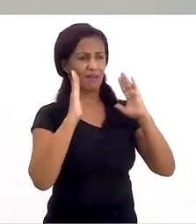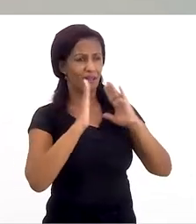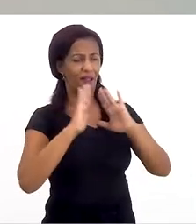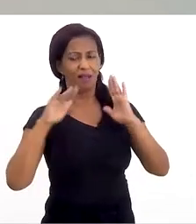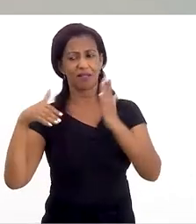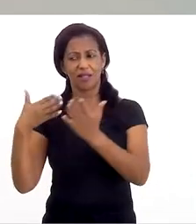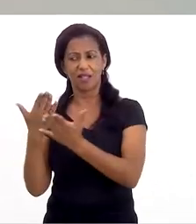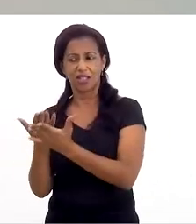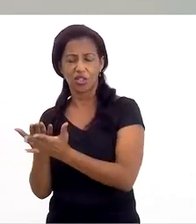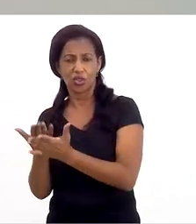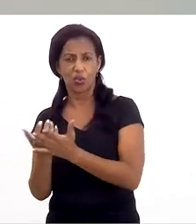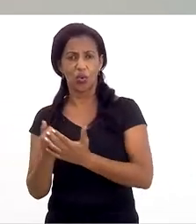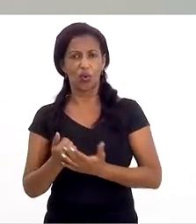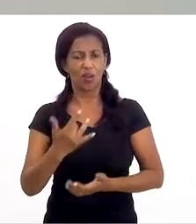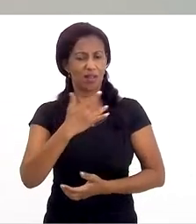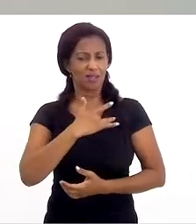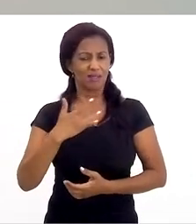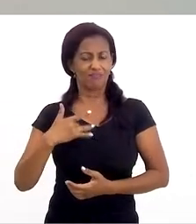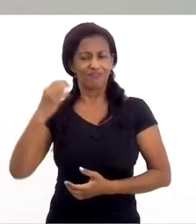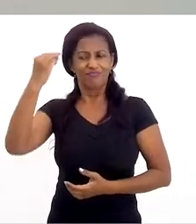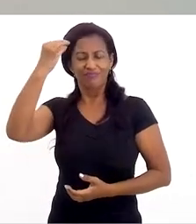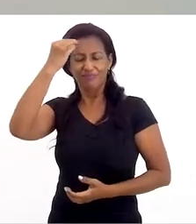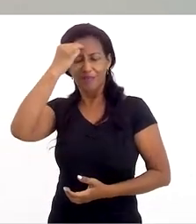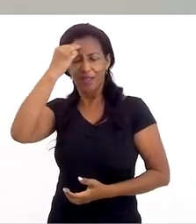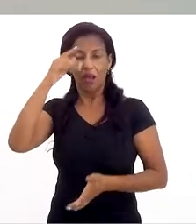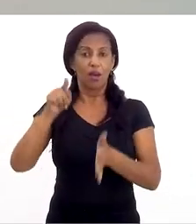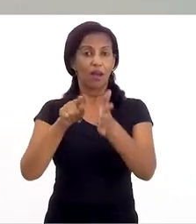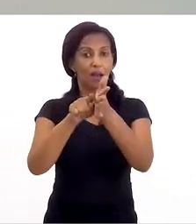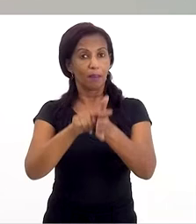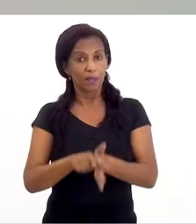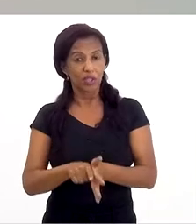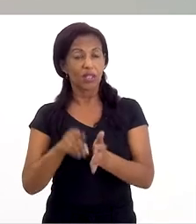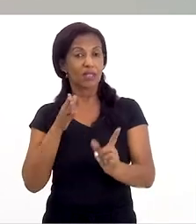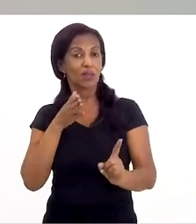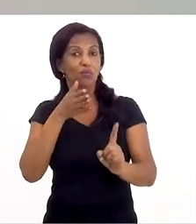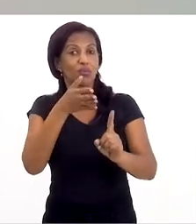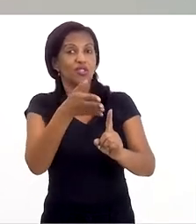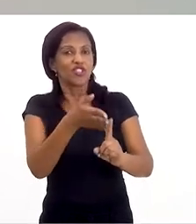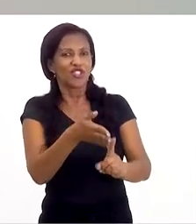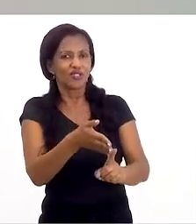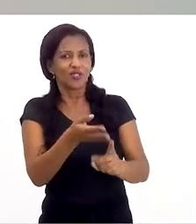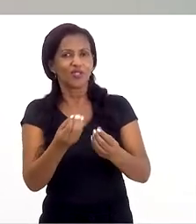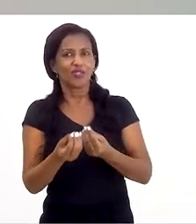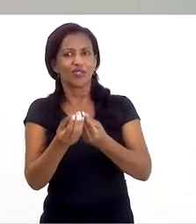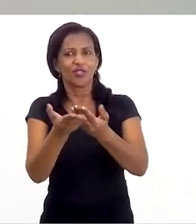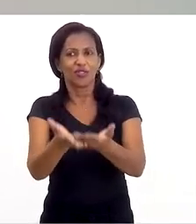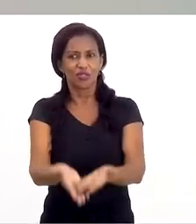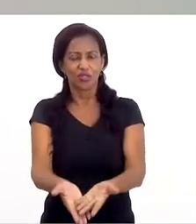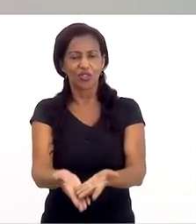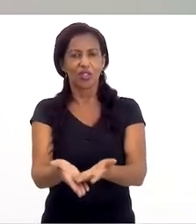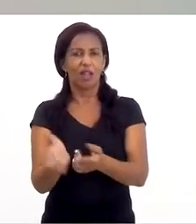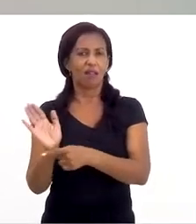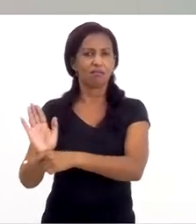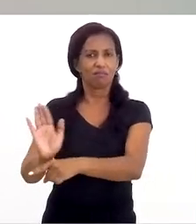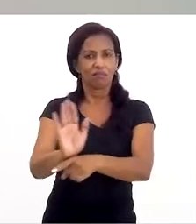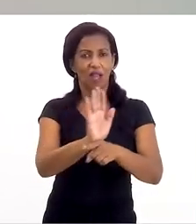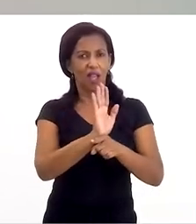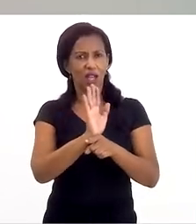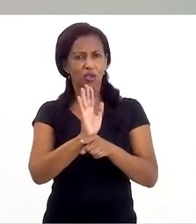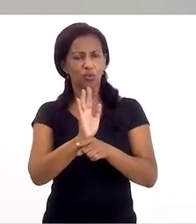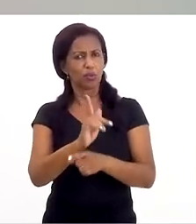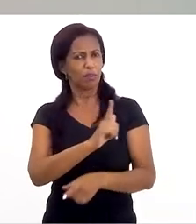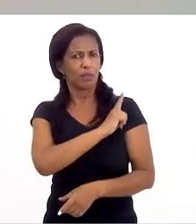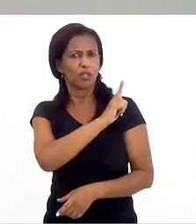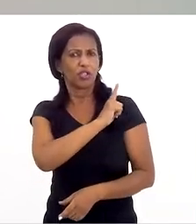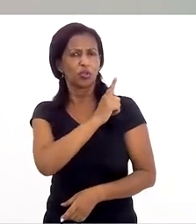casa e na escola, aspectos de saúde mental, ou a pesquisa, ela é muito rica nesse sentido, de oferecer auxílios para